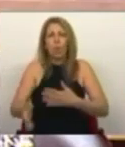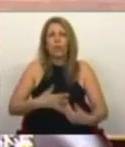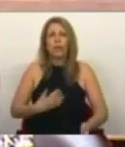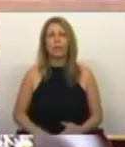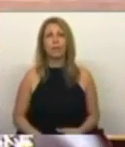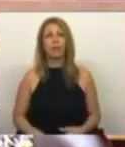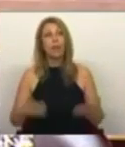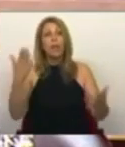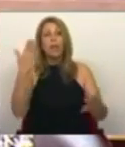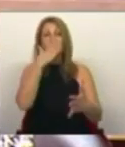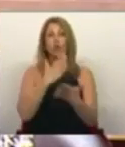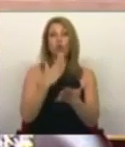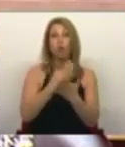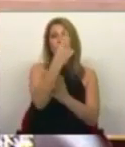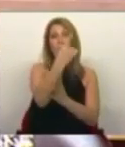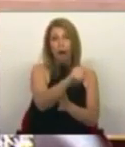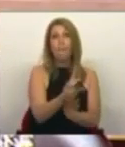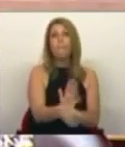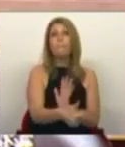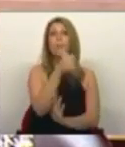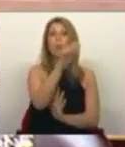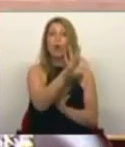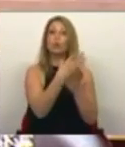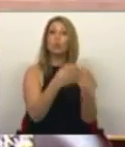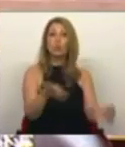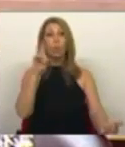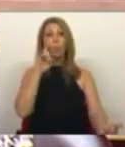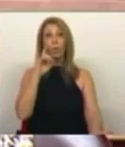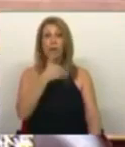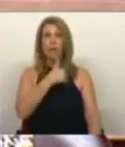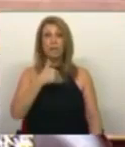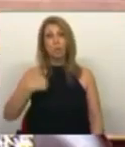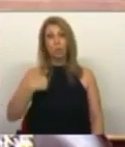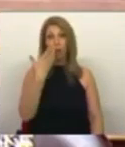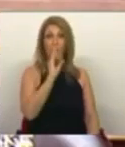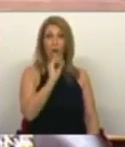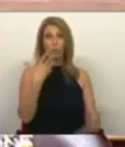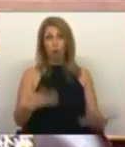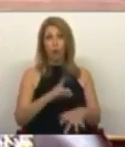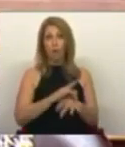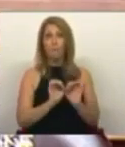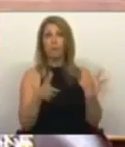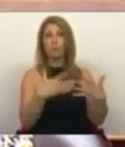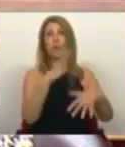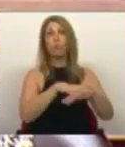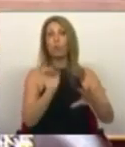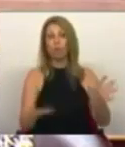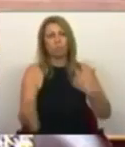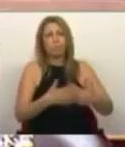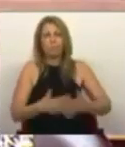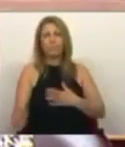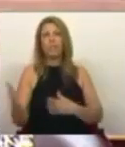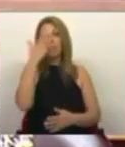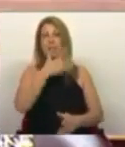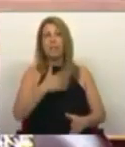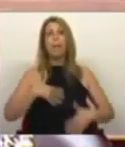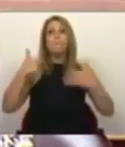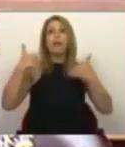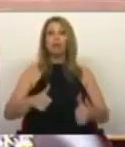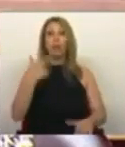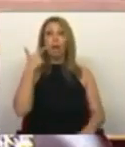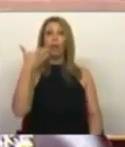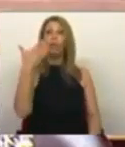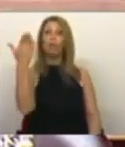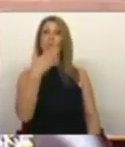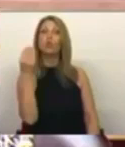que acham que têm melhores soluções para salvaguardar a saúde dos seus alunos em tempos de pandemia. Não interessa se o bem-estar e o futuro dos jovens estão